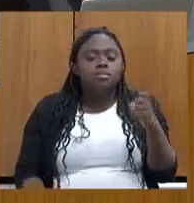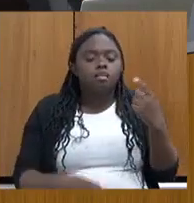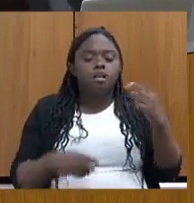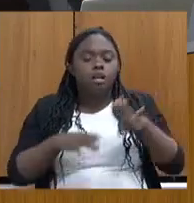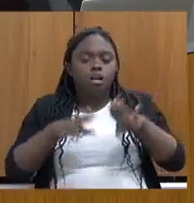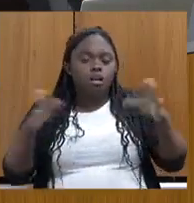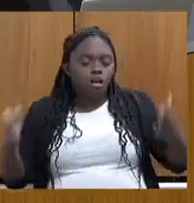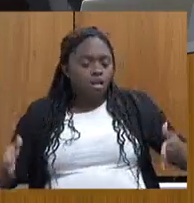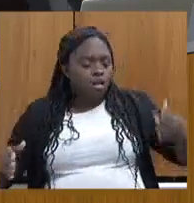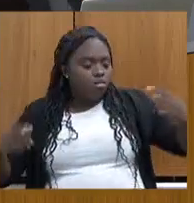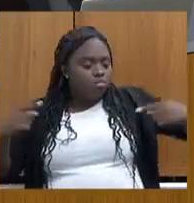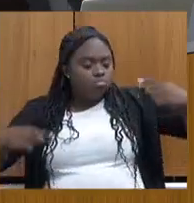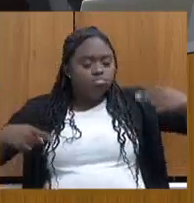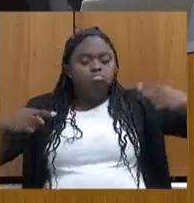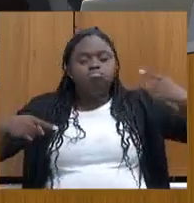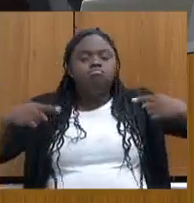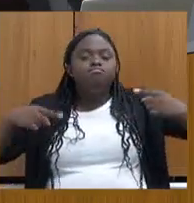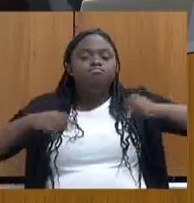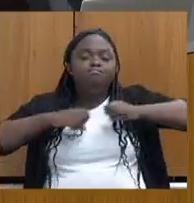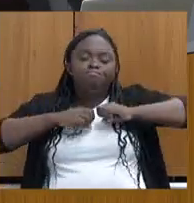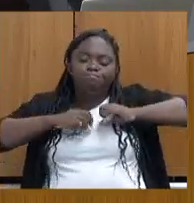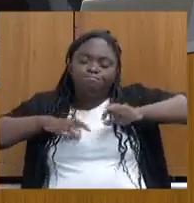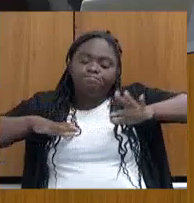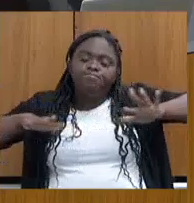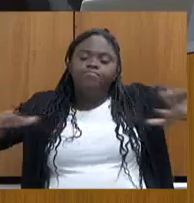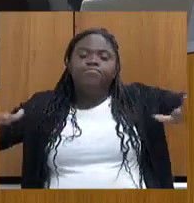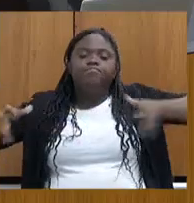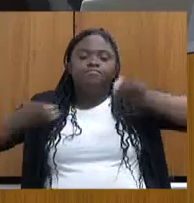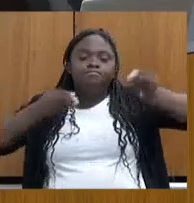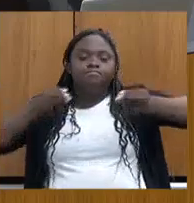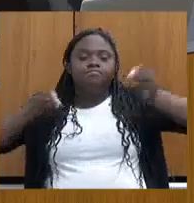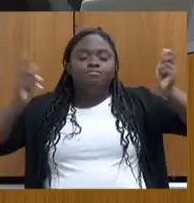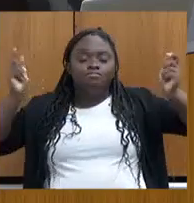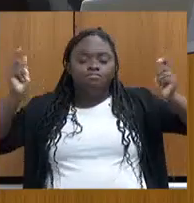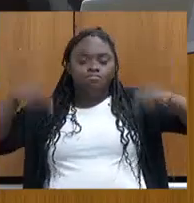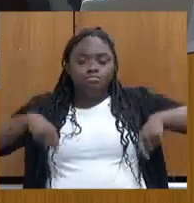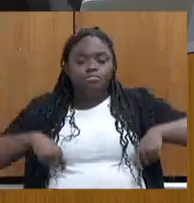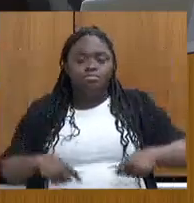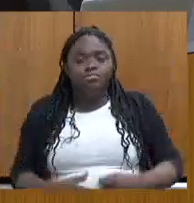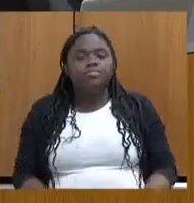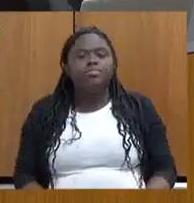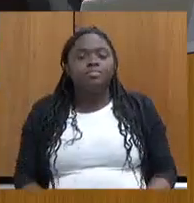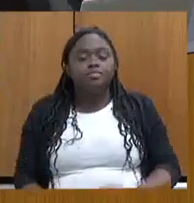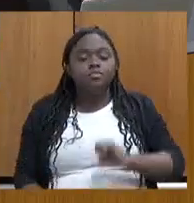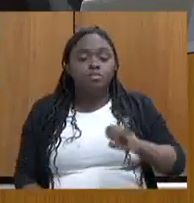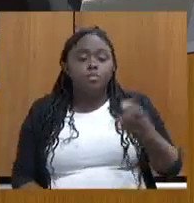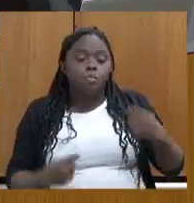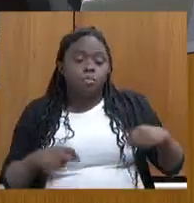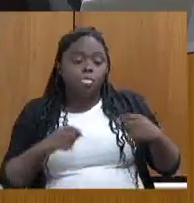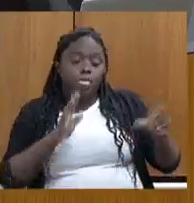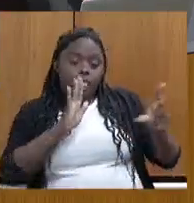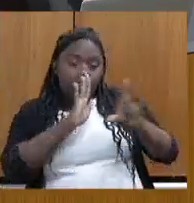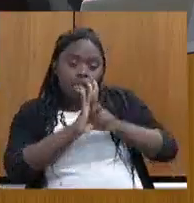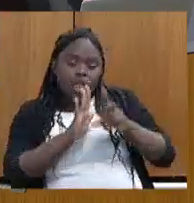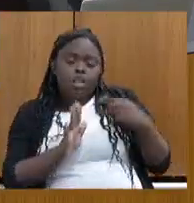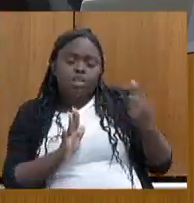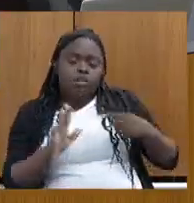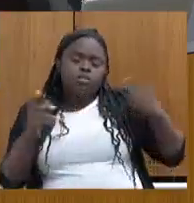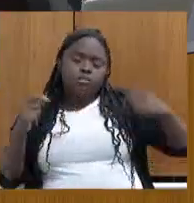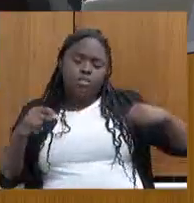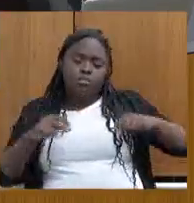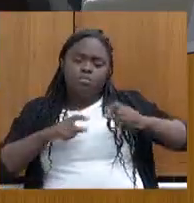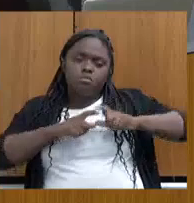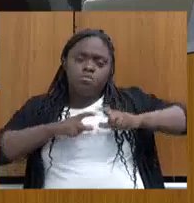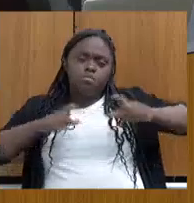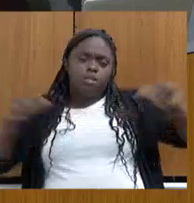se amplie, amplie a incompetência, se precisar de legislação. Nós precisamos ampliar